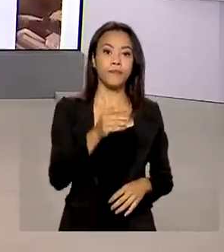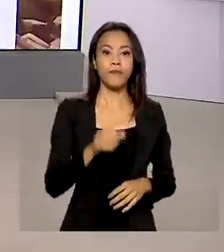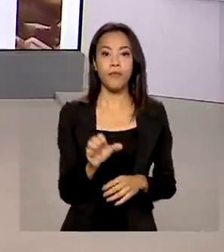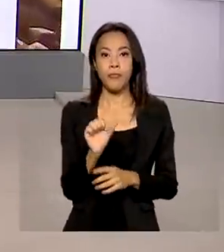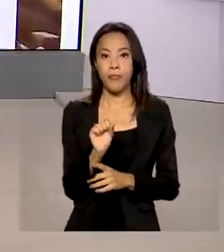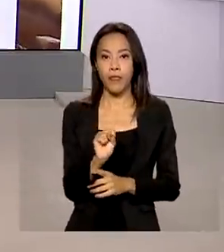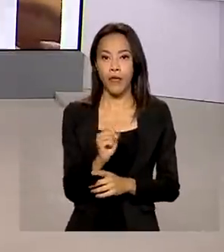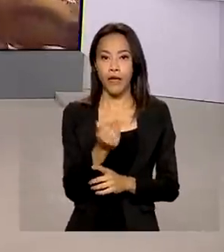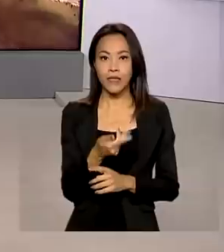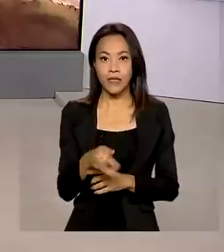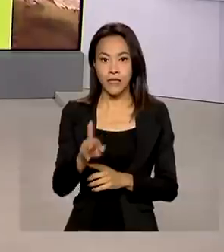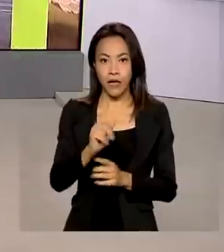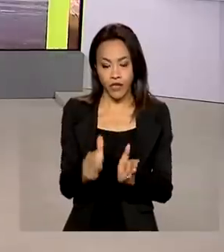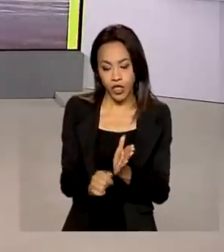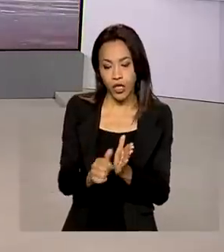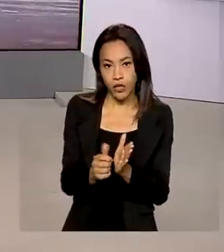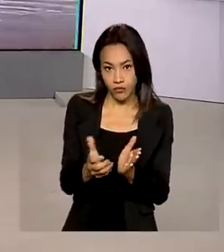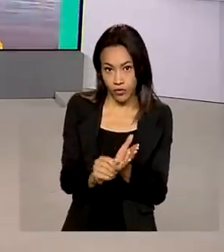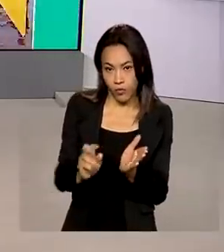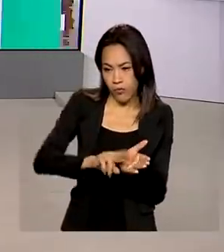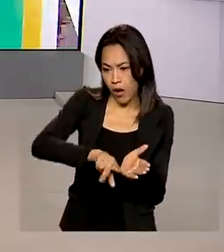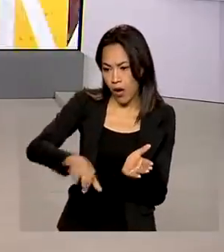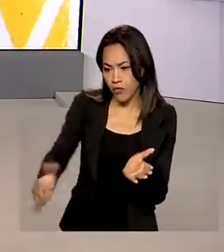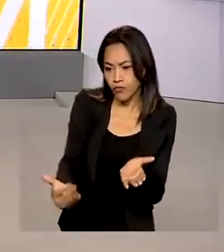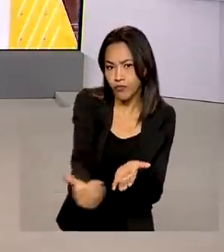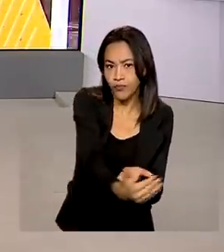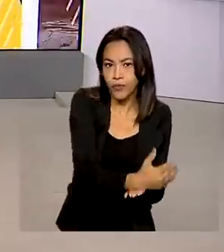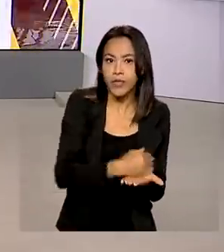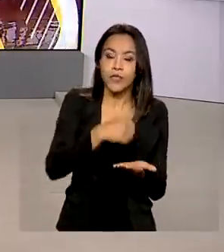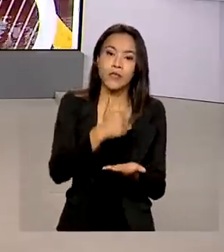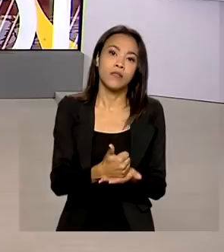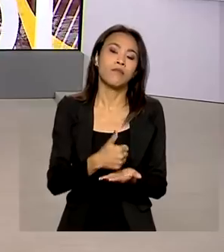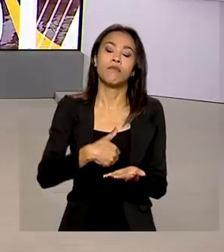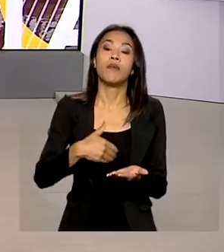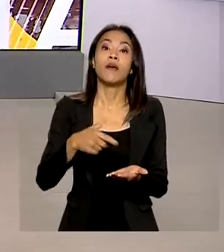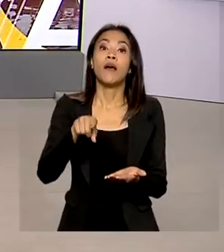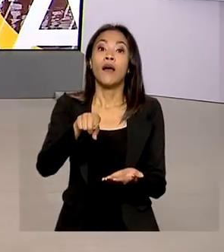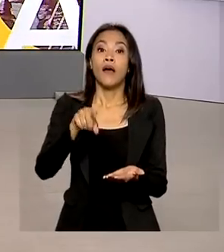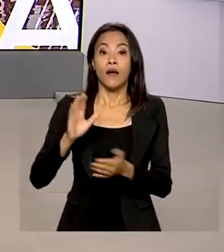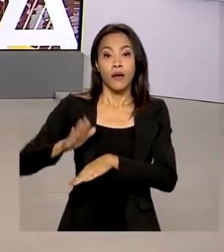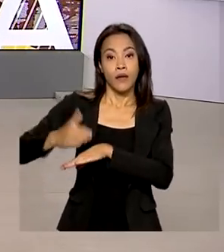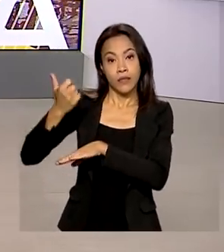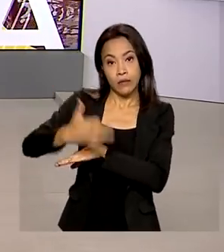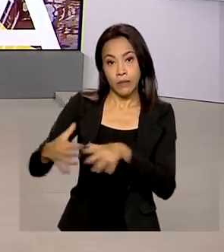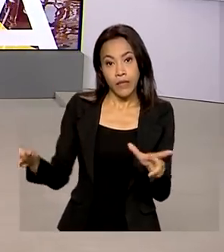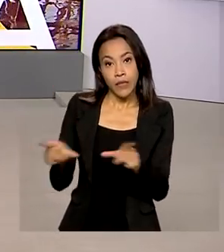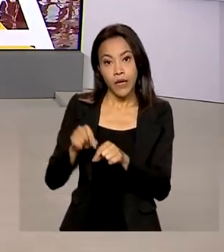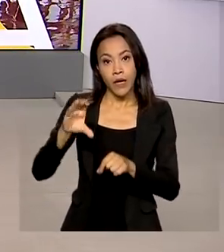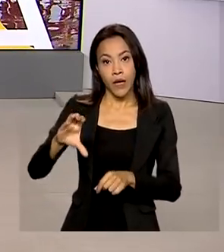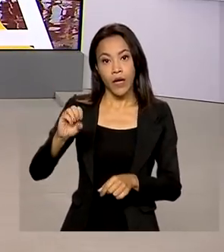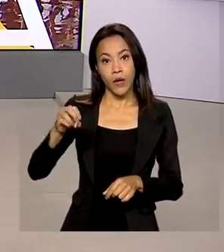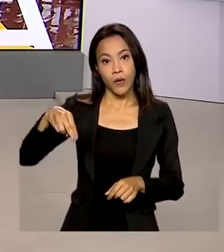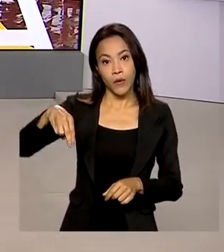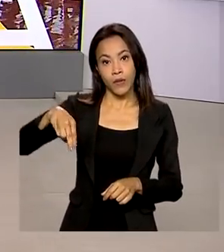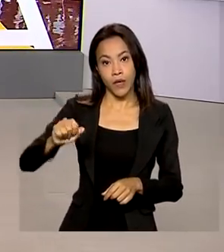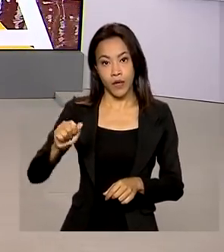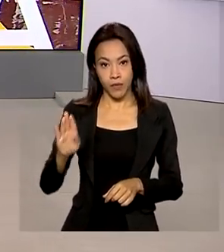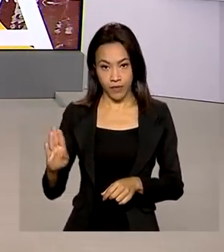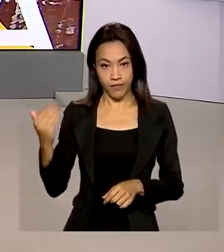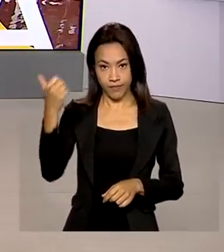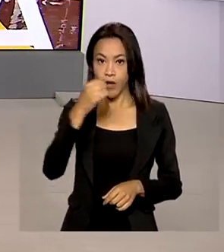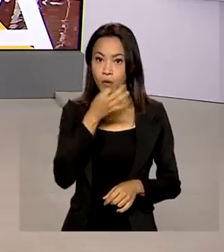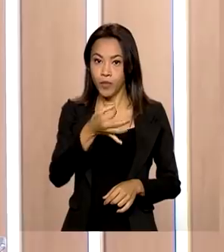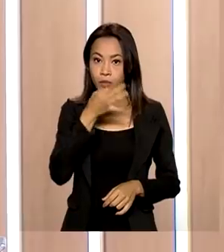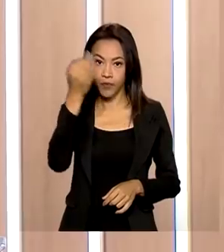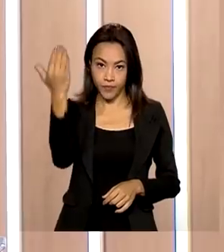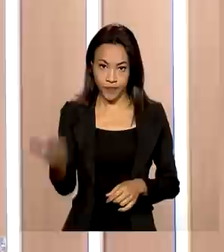ultrapassar 269 milhões de toneladas, segundo a Companhia Nacional de Abastecimento, a Conab. Quem comenta? Ricardo Caldas.